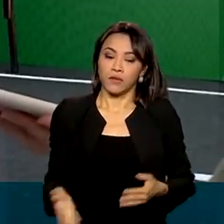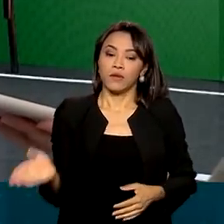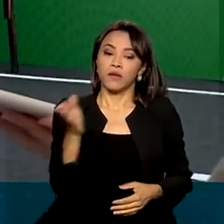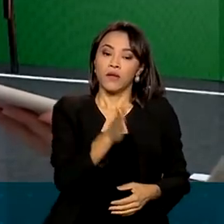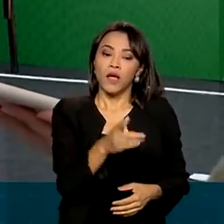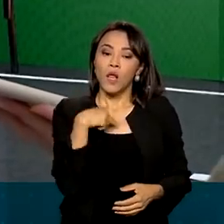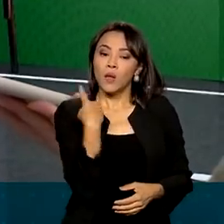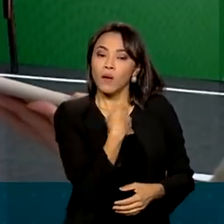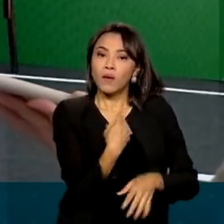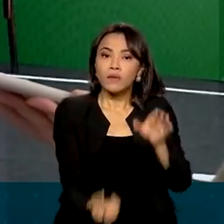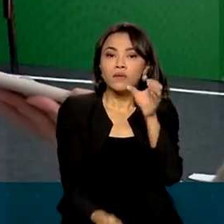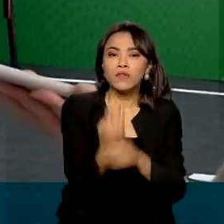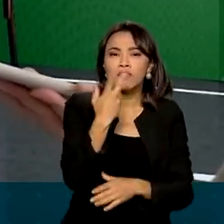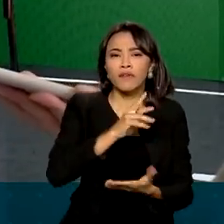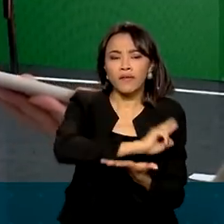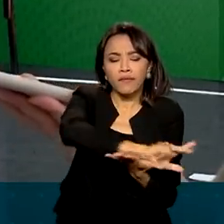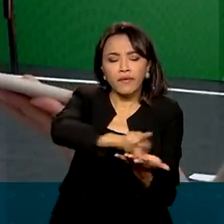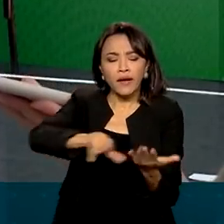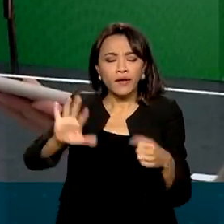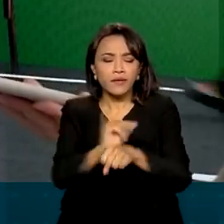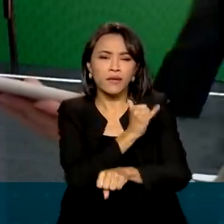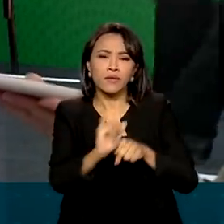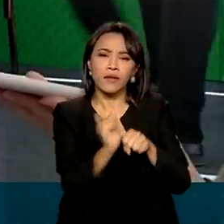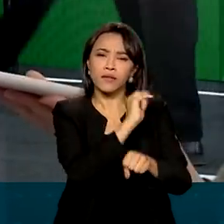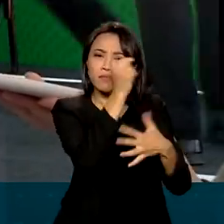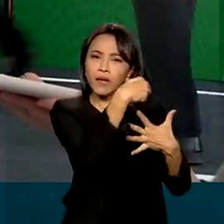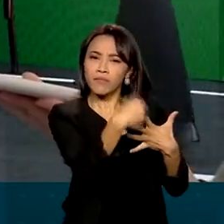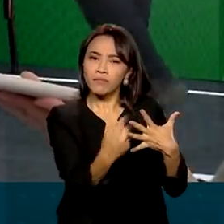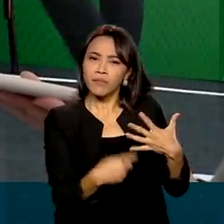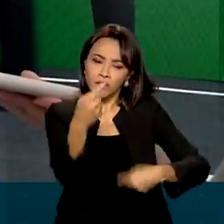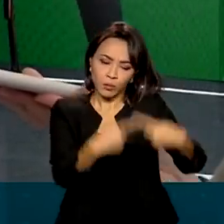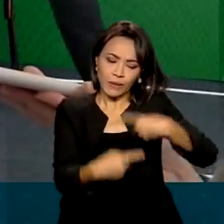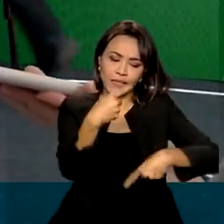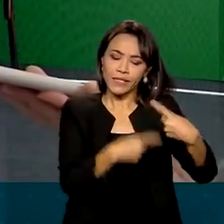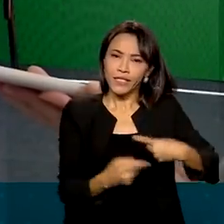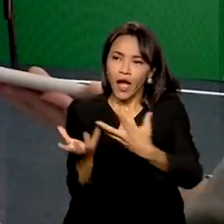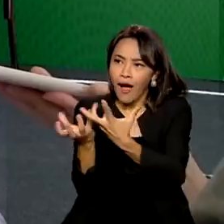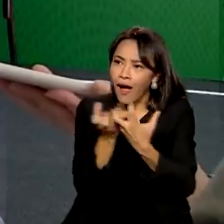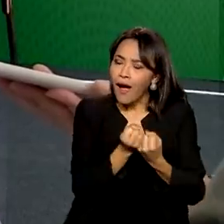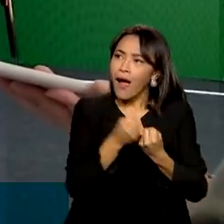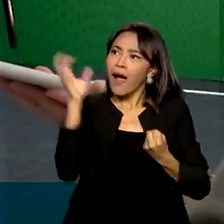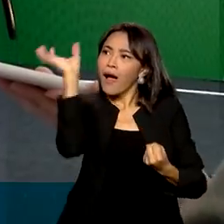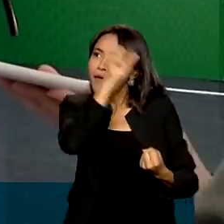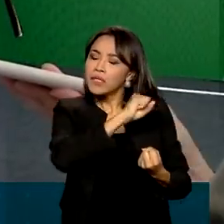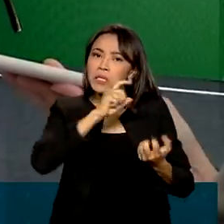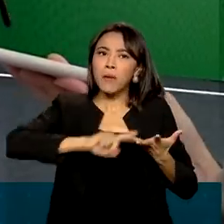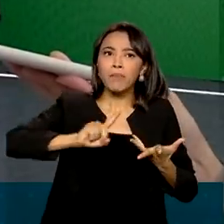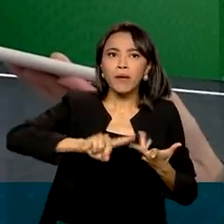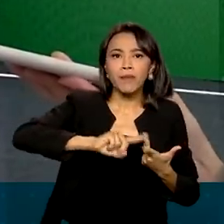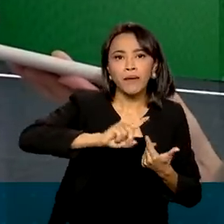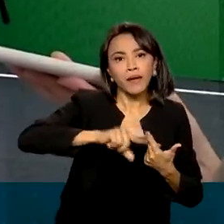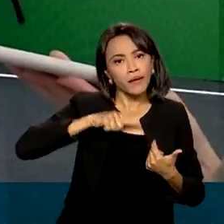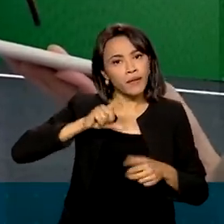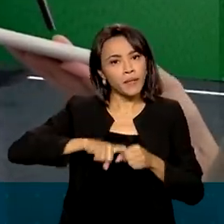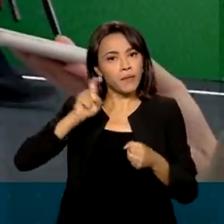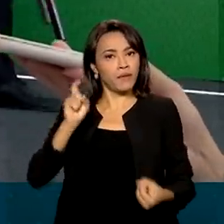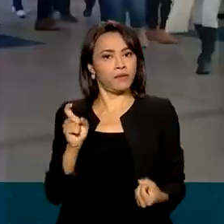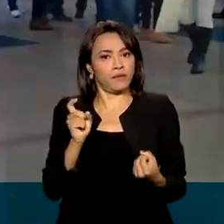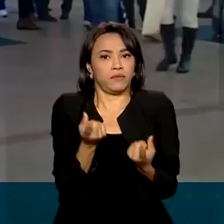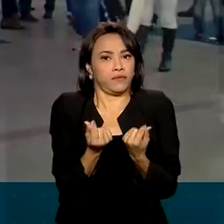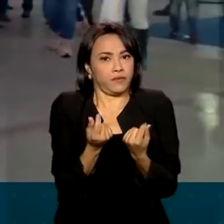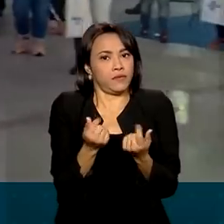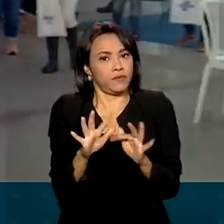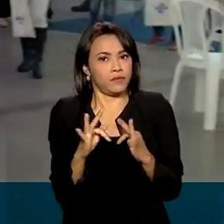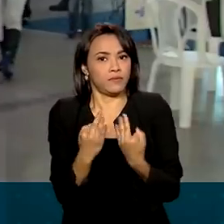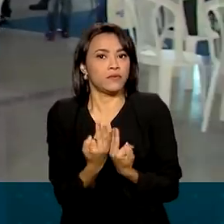os mecanismos de política pública que a mulher precisa para ela realizar seus sonhos e ter independência financeira da família.